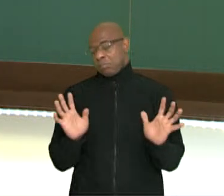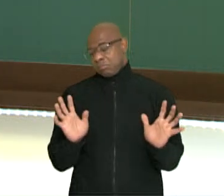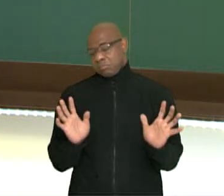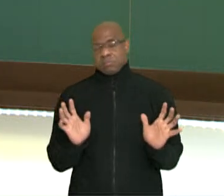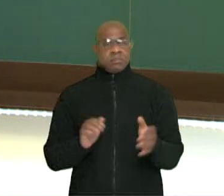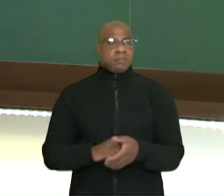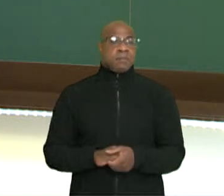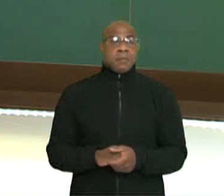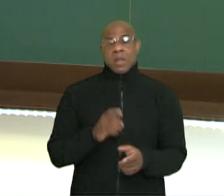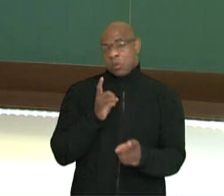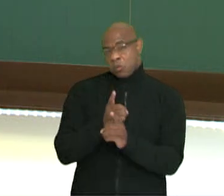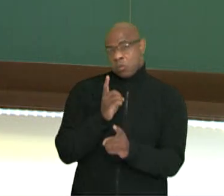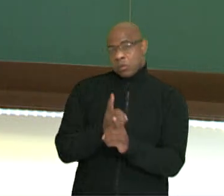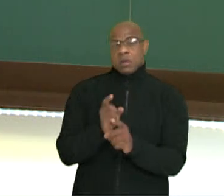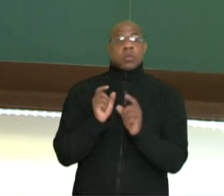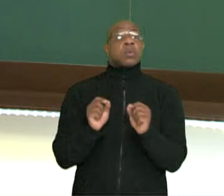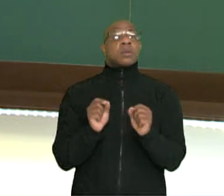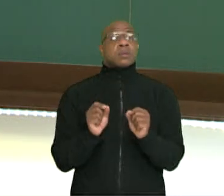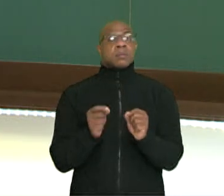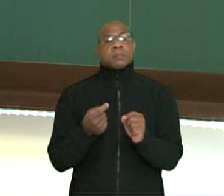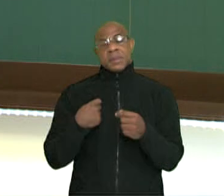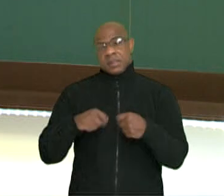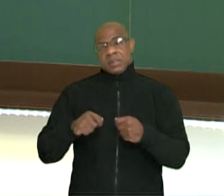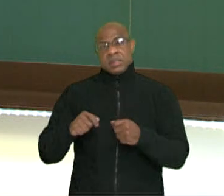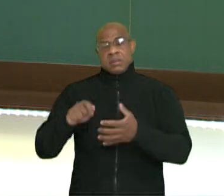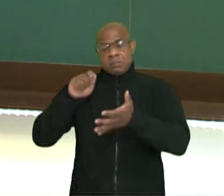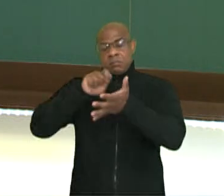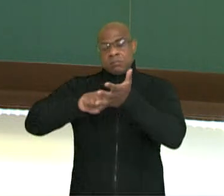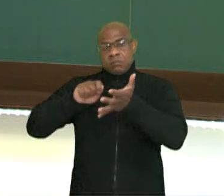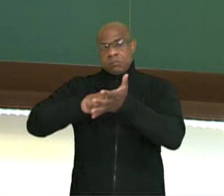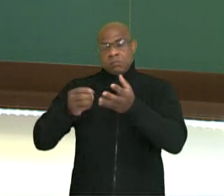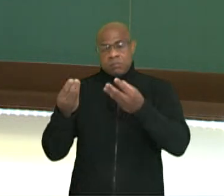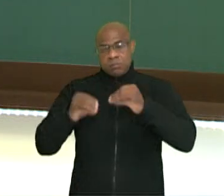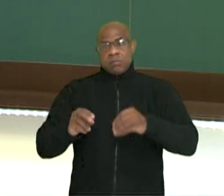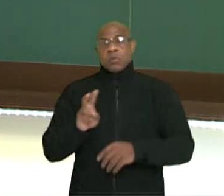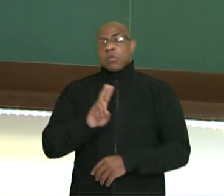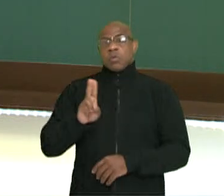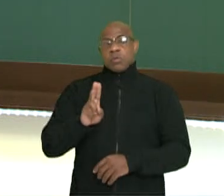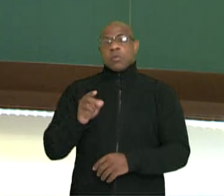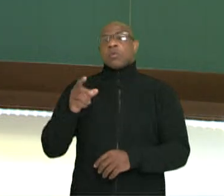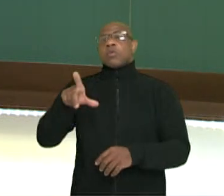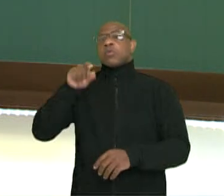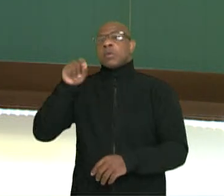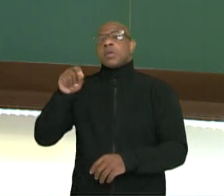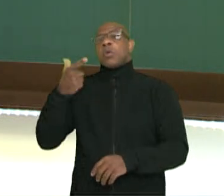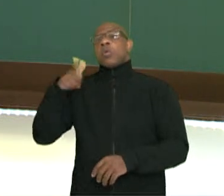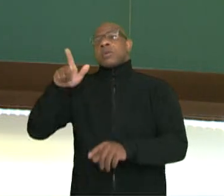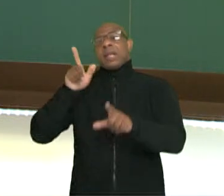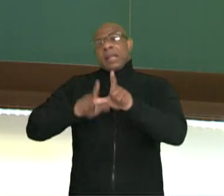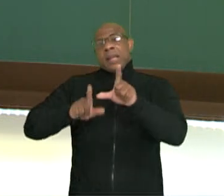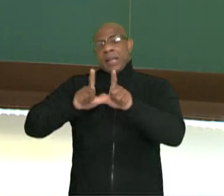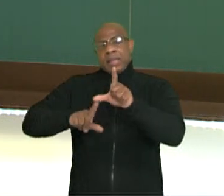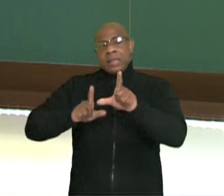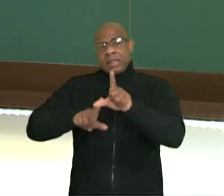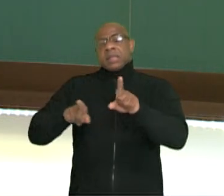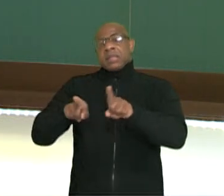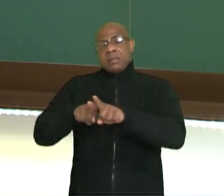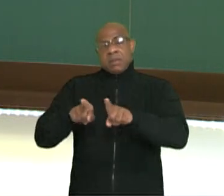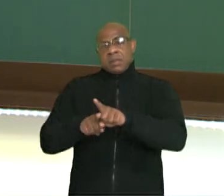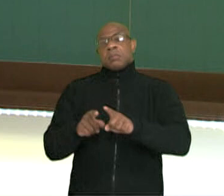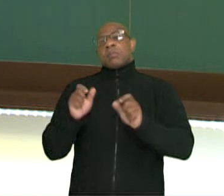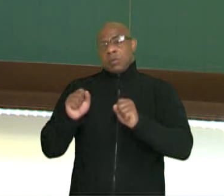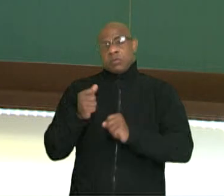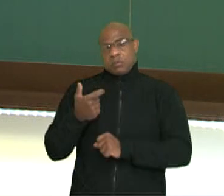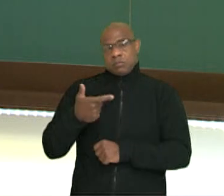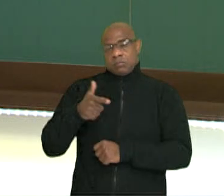Lembrando que pra encontrar, a gente vai renomear, ok? Eu vou dar um nome novo pra equação. Porque desse jeito,